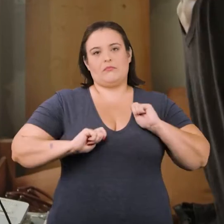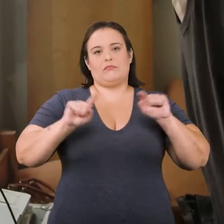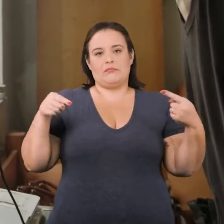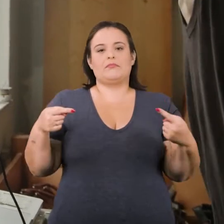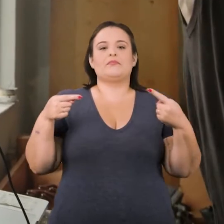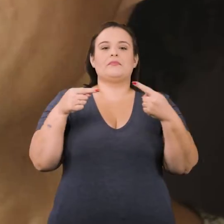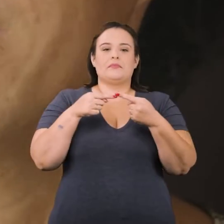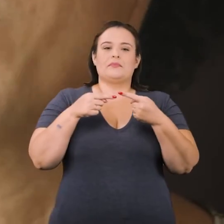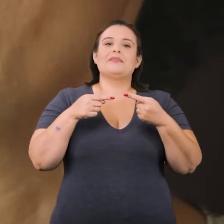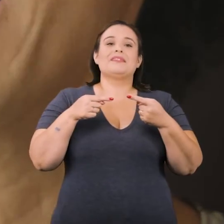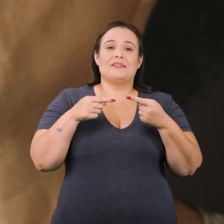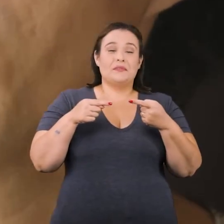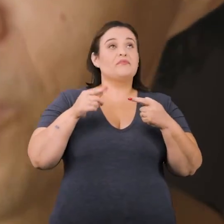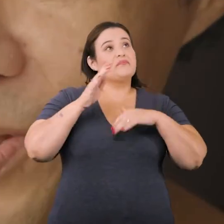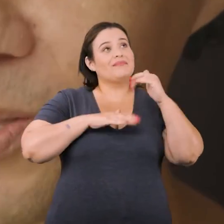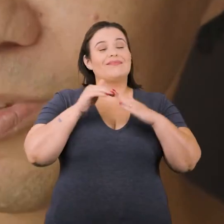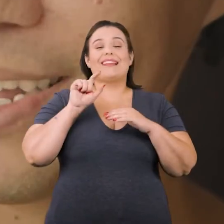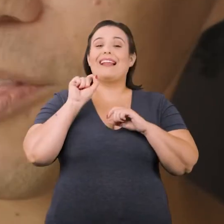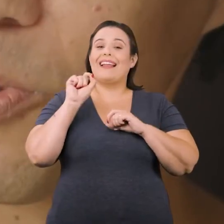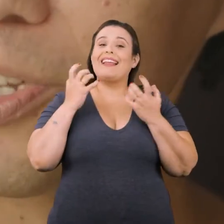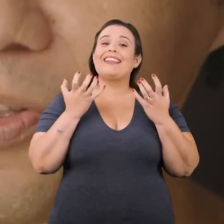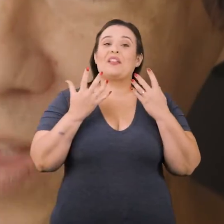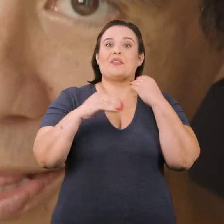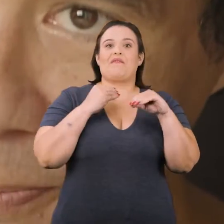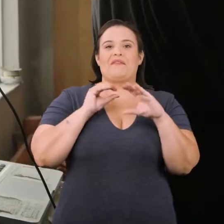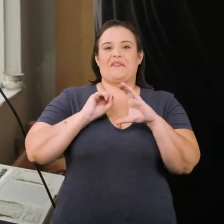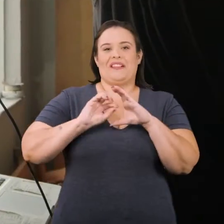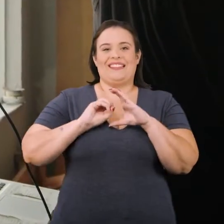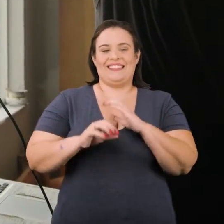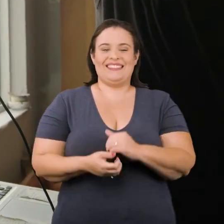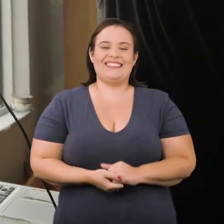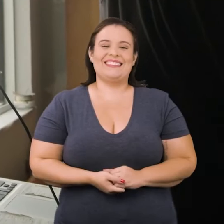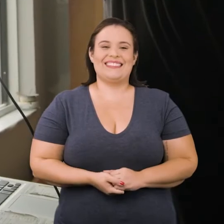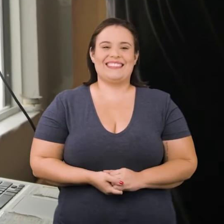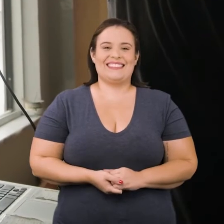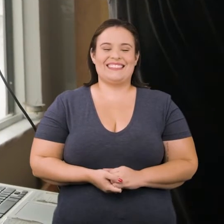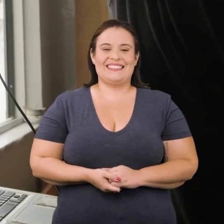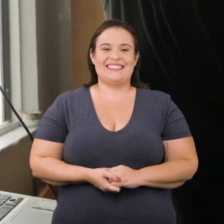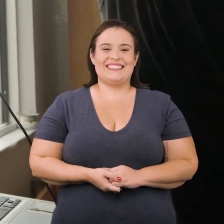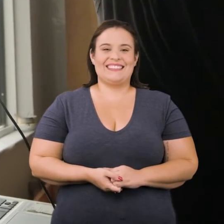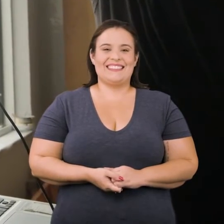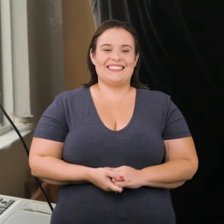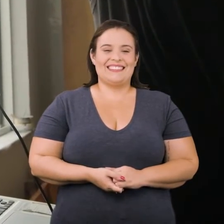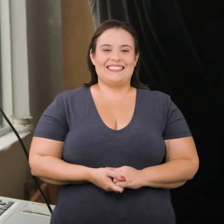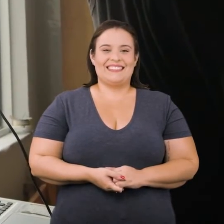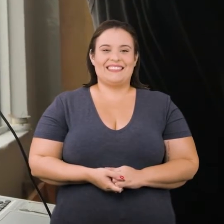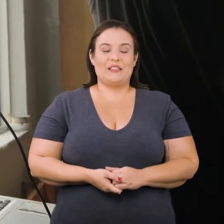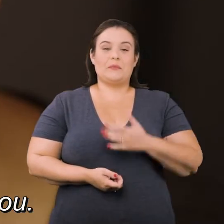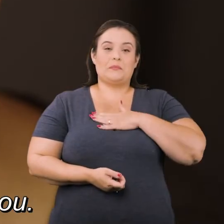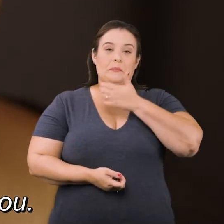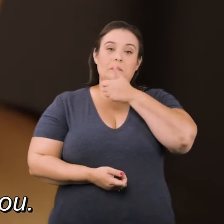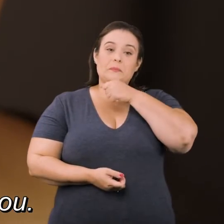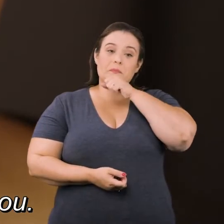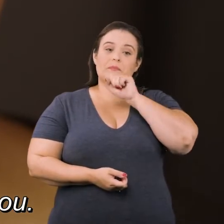muito a essa atividade, a ser ator da Globo, ou ser ator de novela. Ele aproxima o rosto de uma câmera sobre a TV que mostra seu olho.